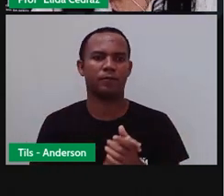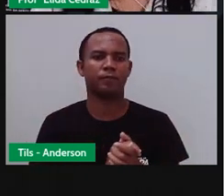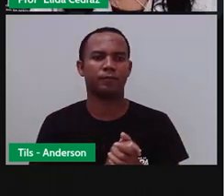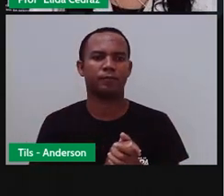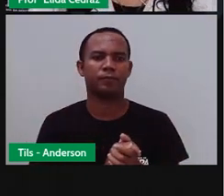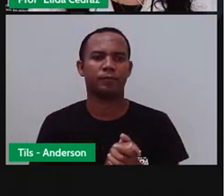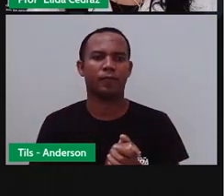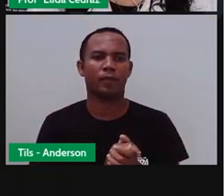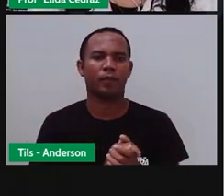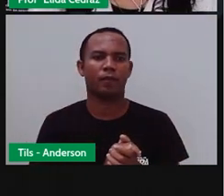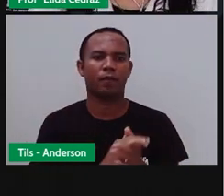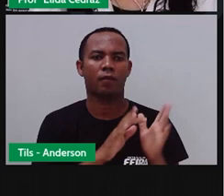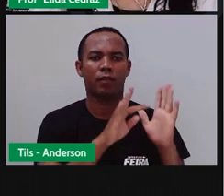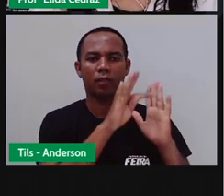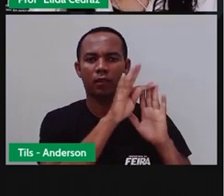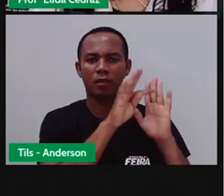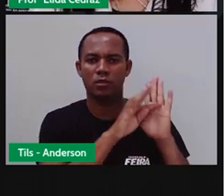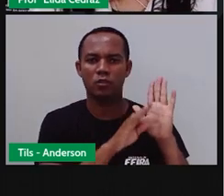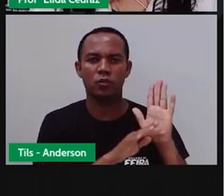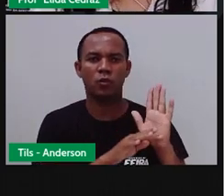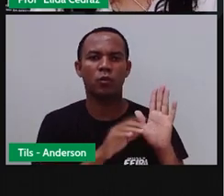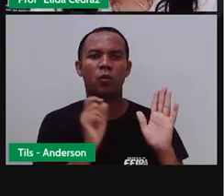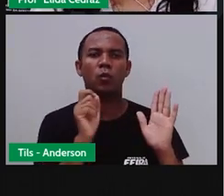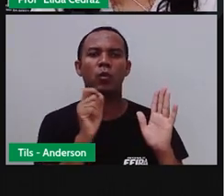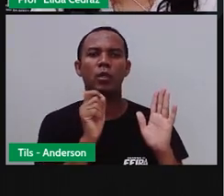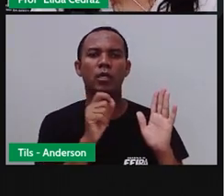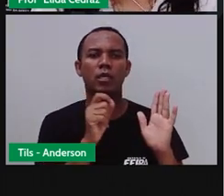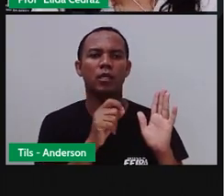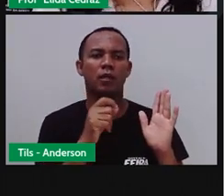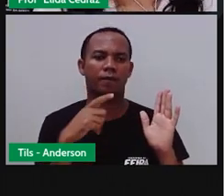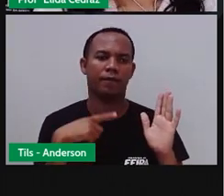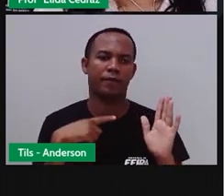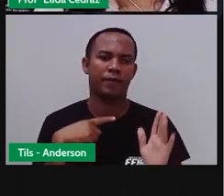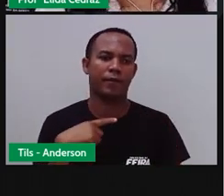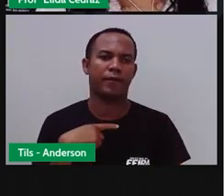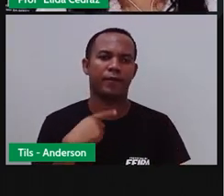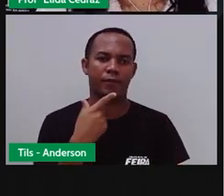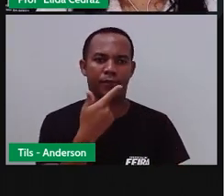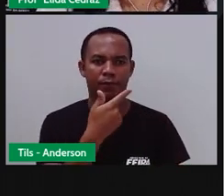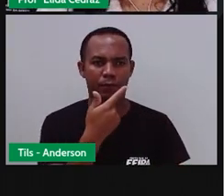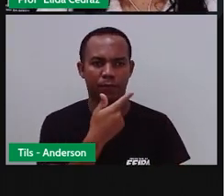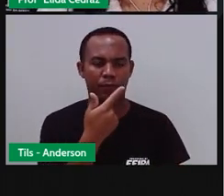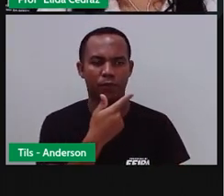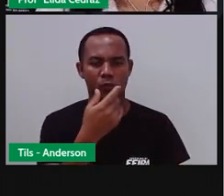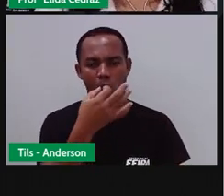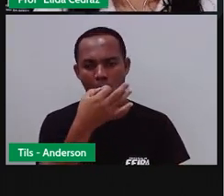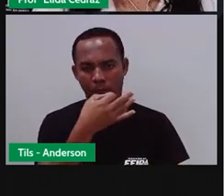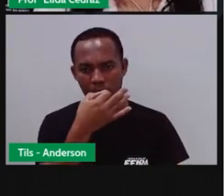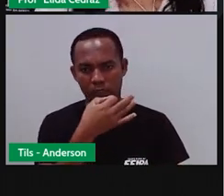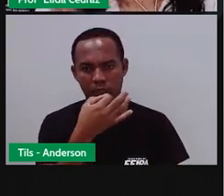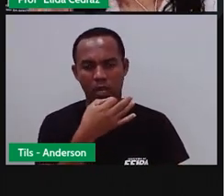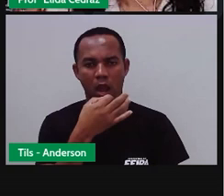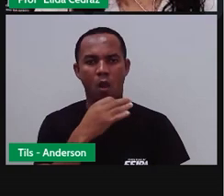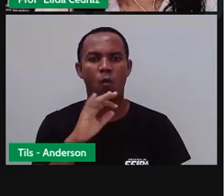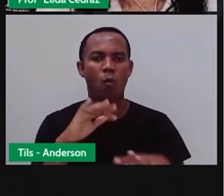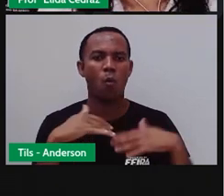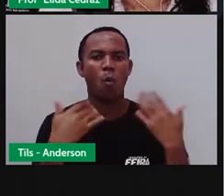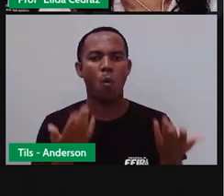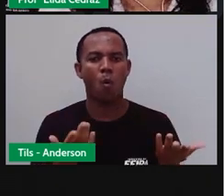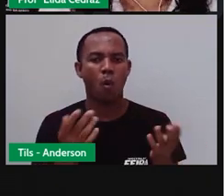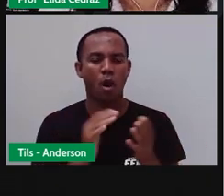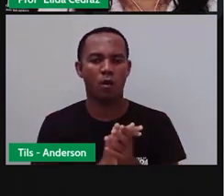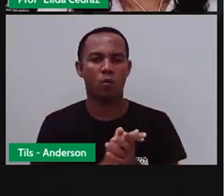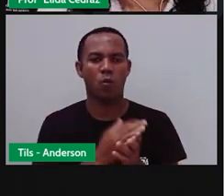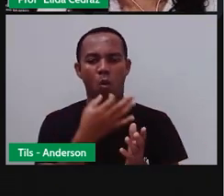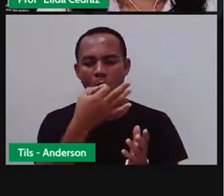Os textos jornalísticos podem ser de dois tipos. Os opinativos, aqueles que expressam a